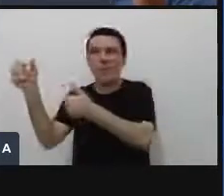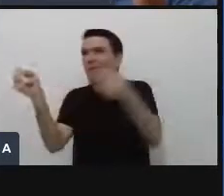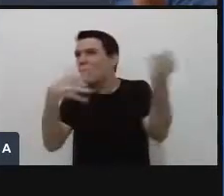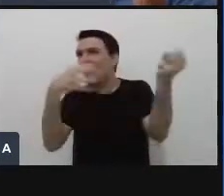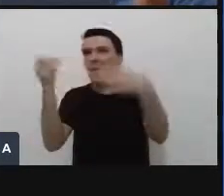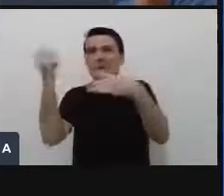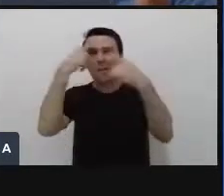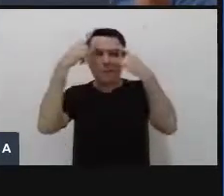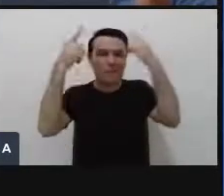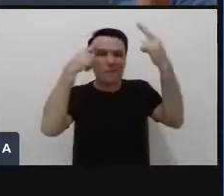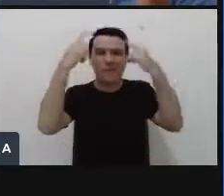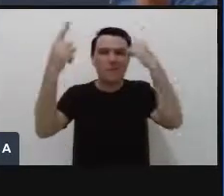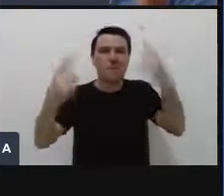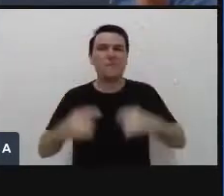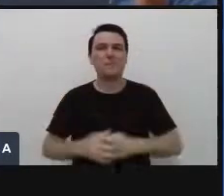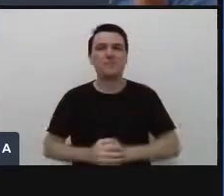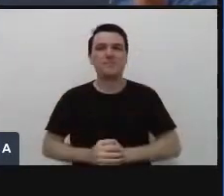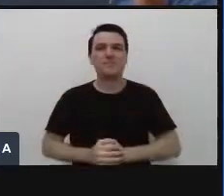deixa eu eu não li desculpa